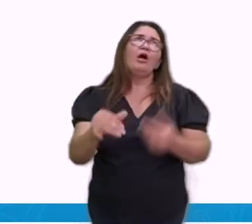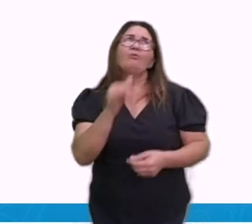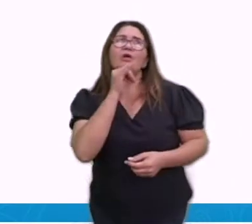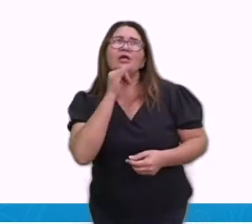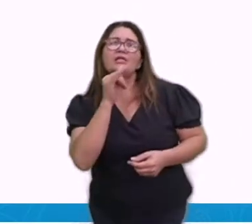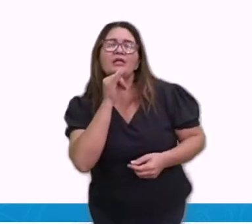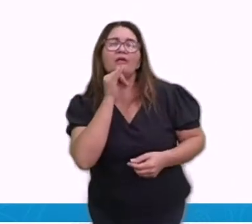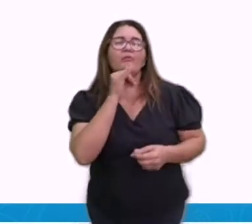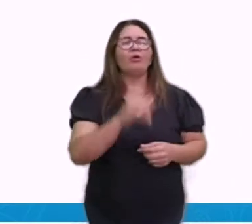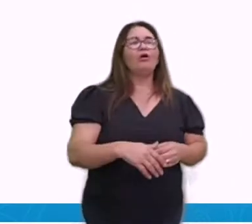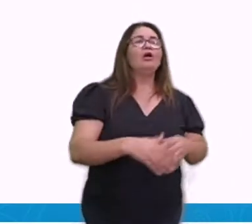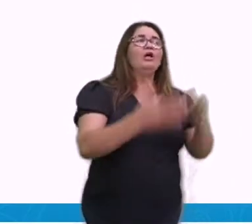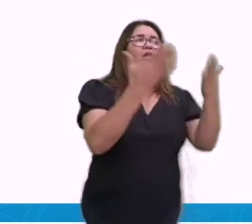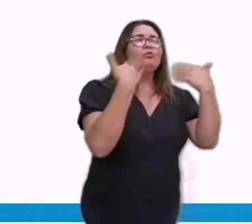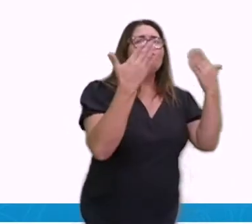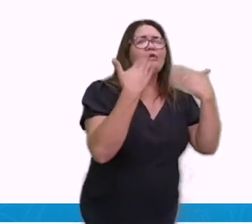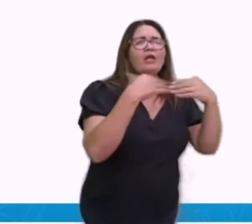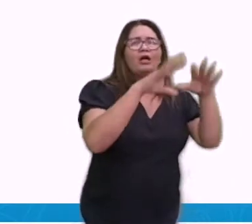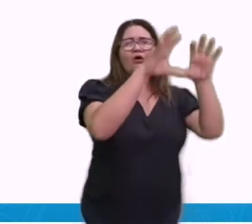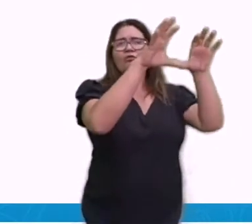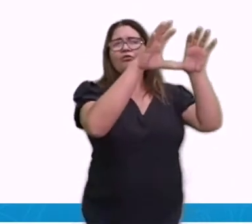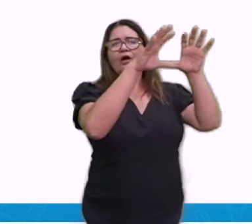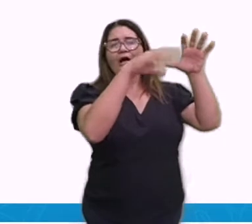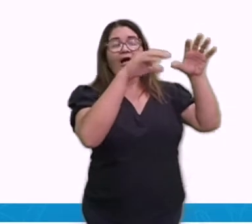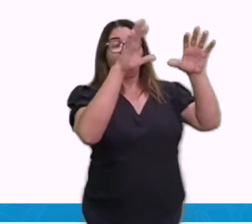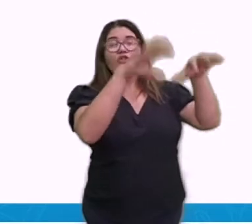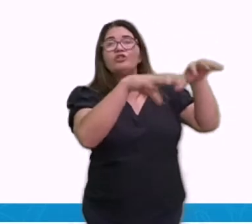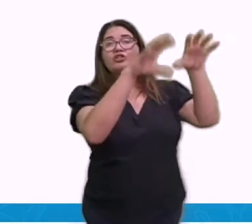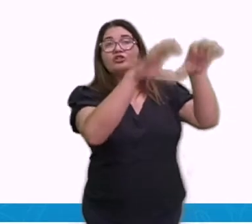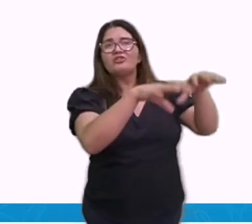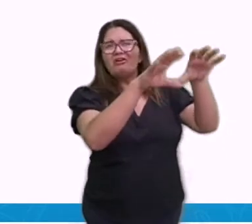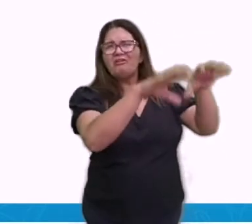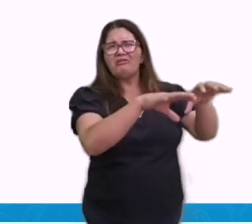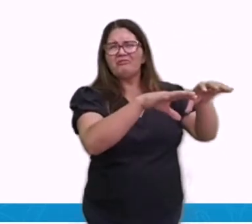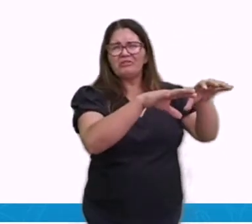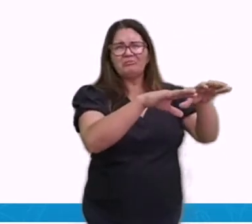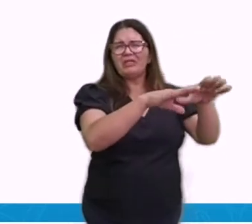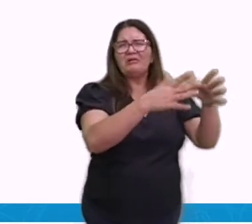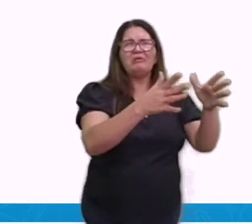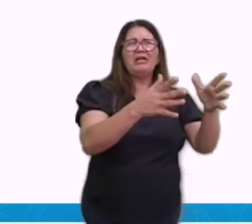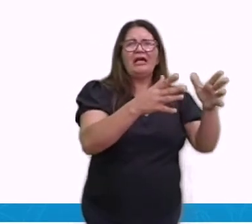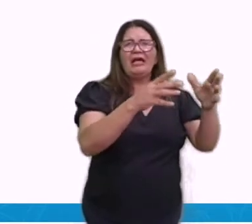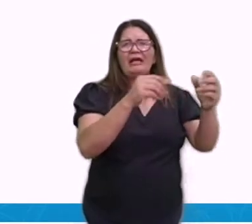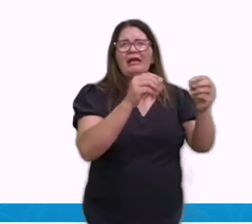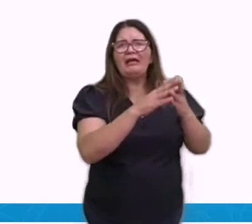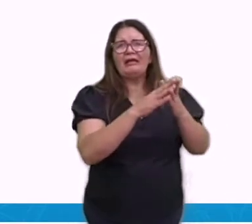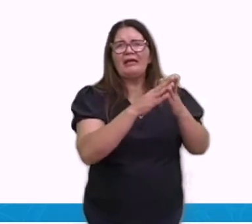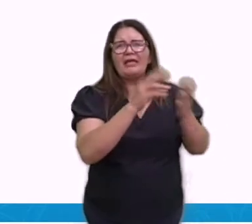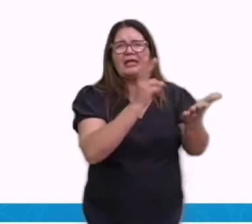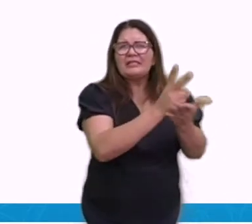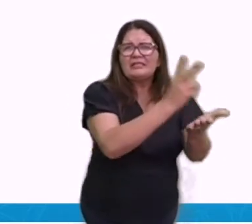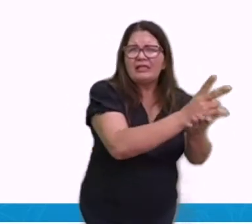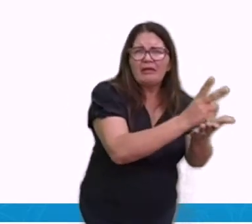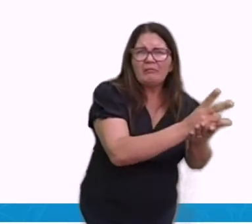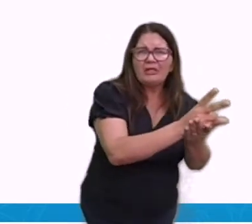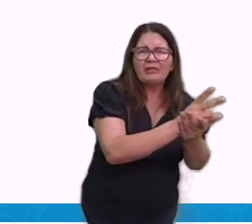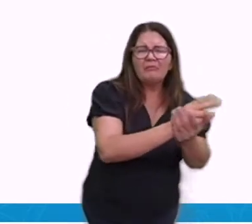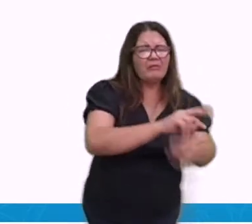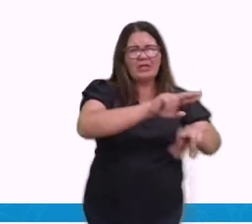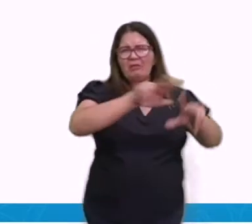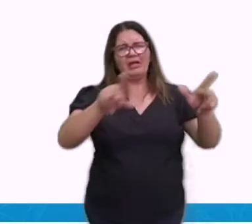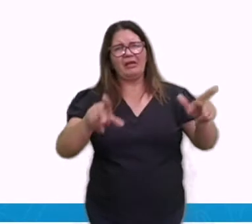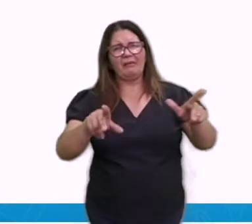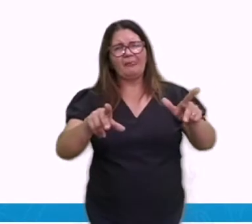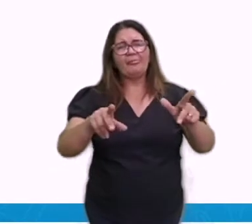Como é lá do clima tropical. Não. Aqui não tem uma regularidade. Pode chover no inverno. Pode chover no verão.